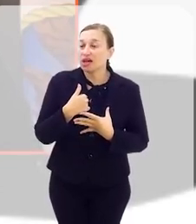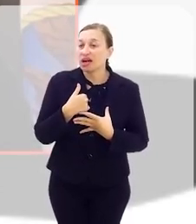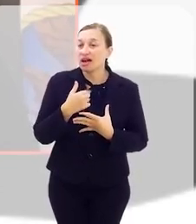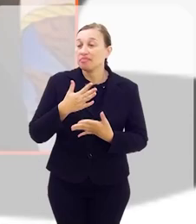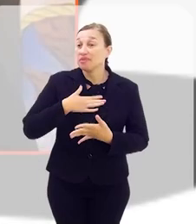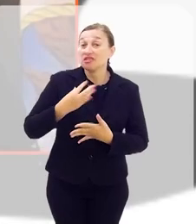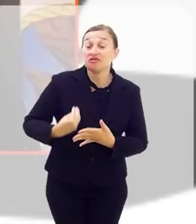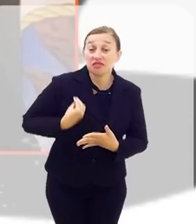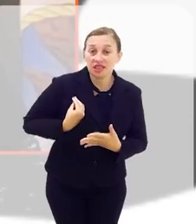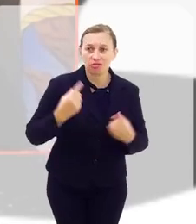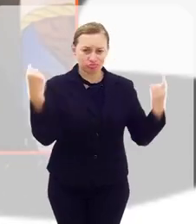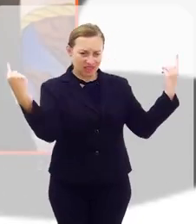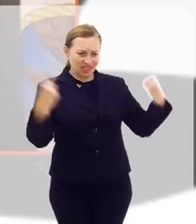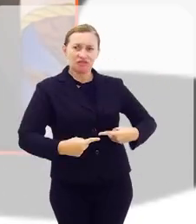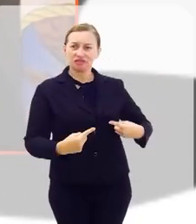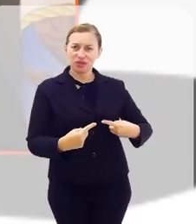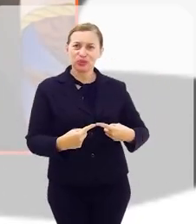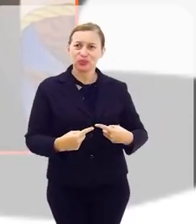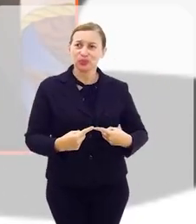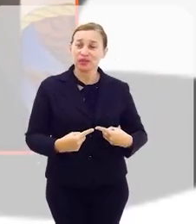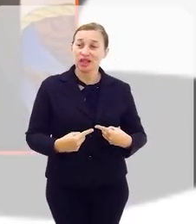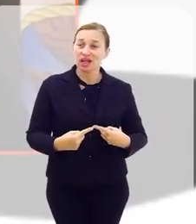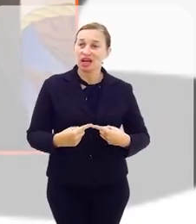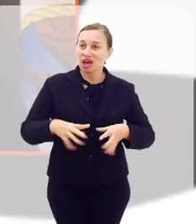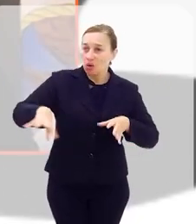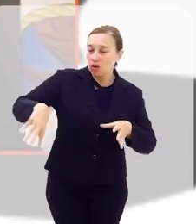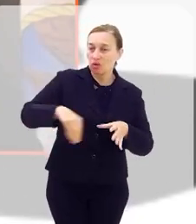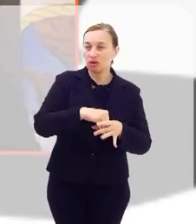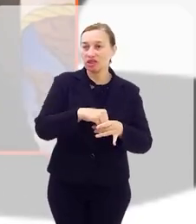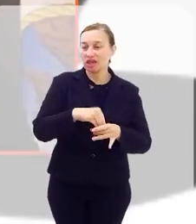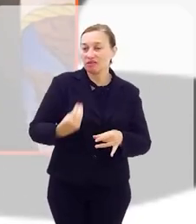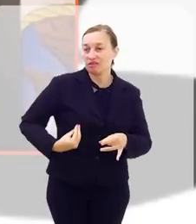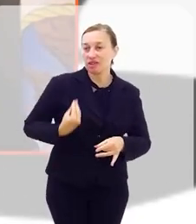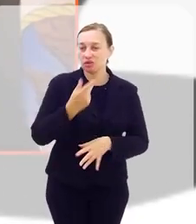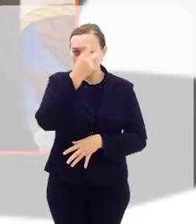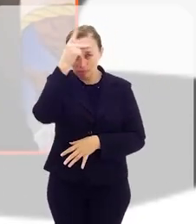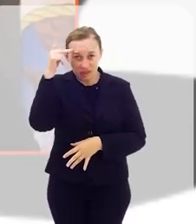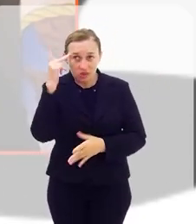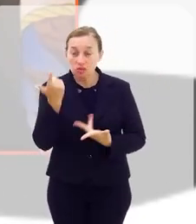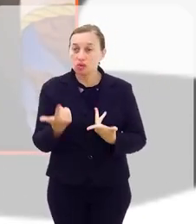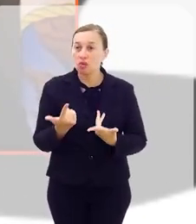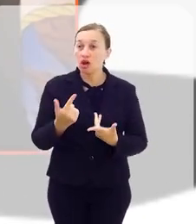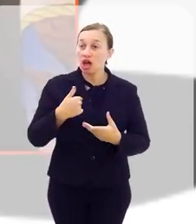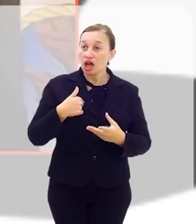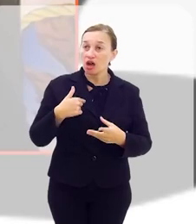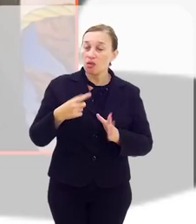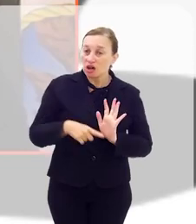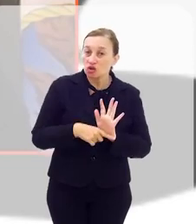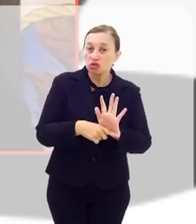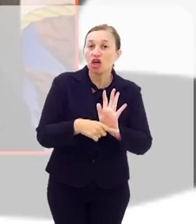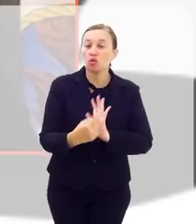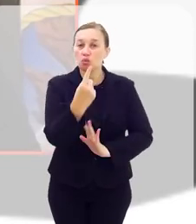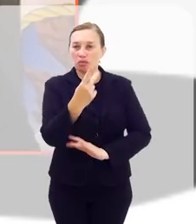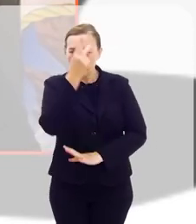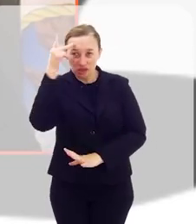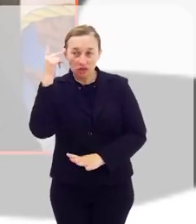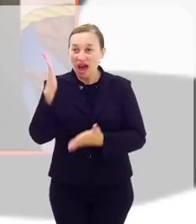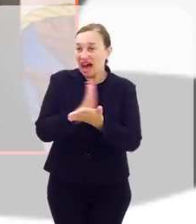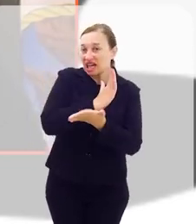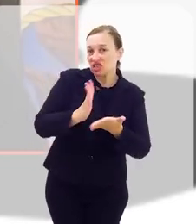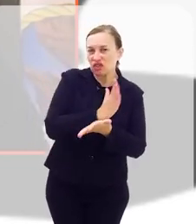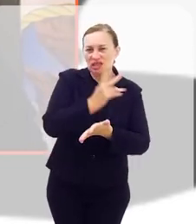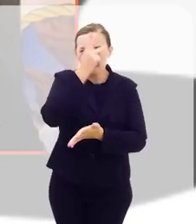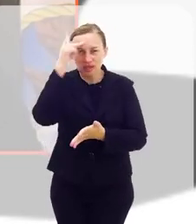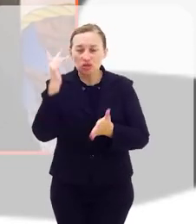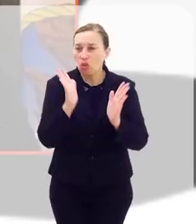o meu oxigênio, meu desafio de vida, eu agreguei na vida de alguém, eu somei na vida de uma pessoa. Às vezes, as